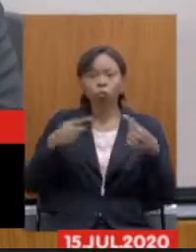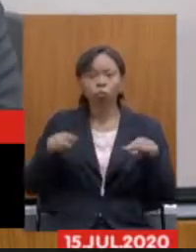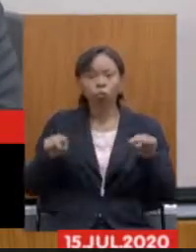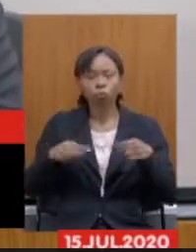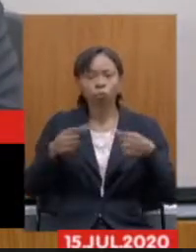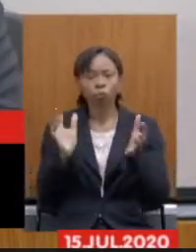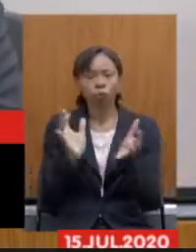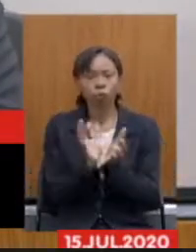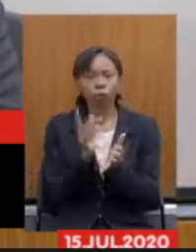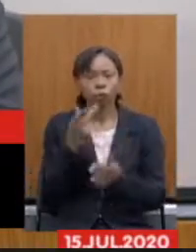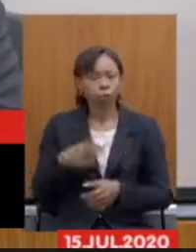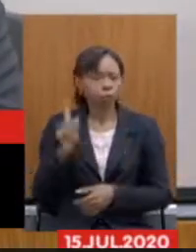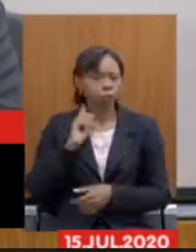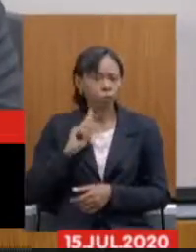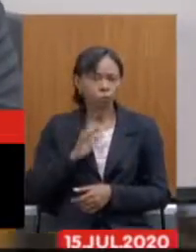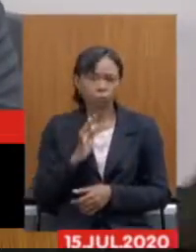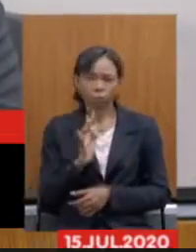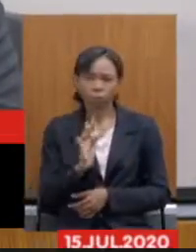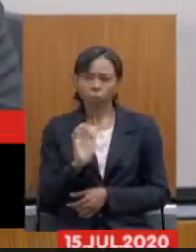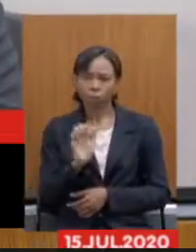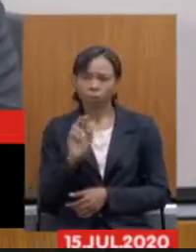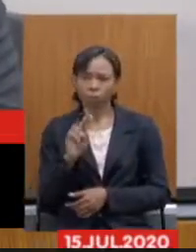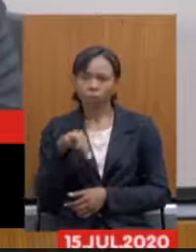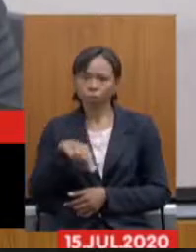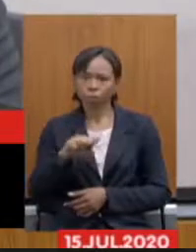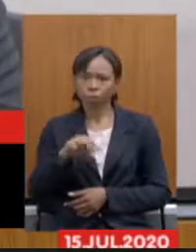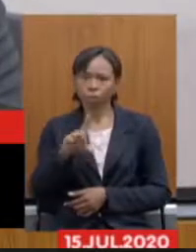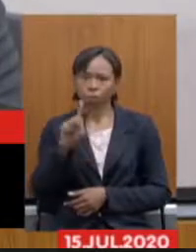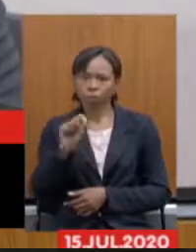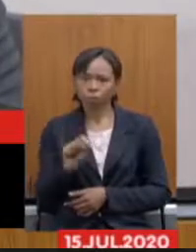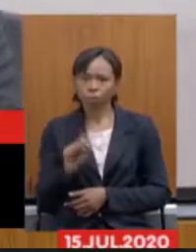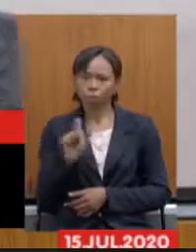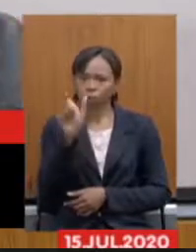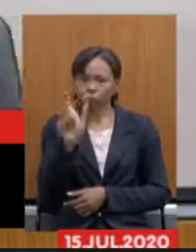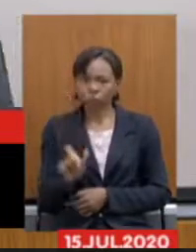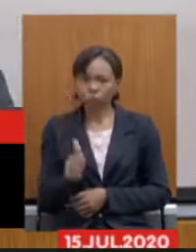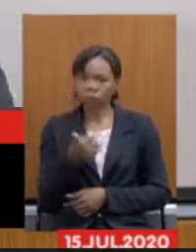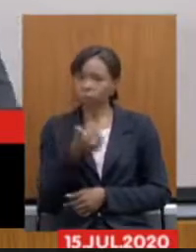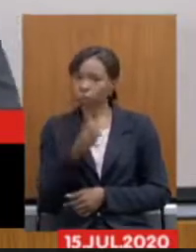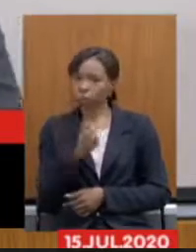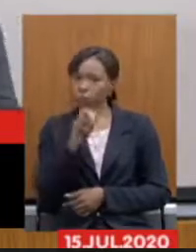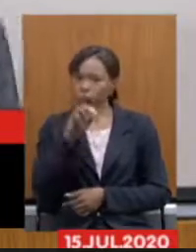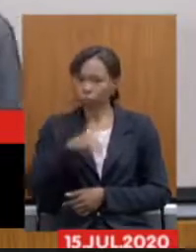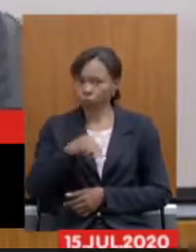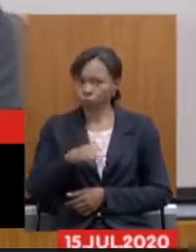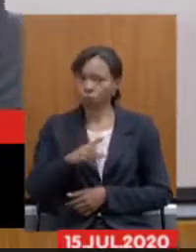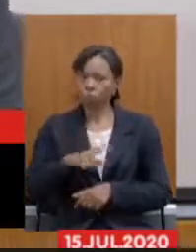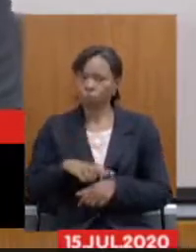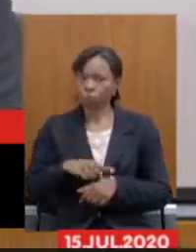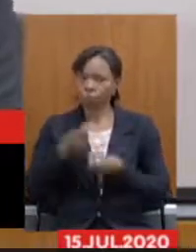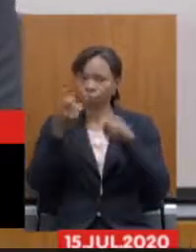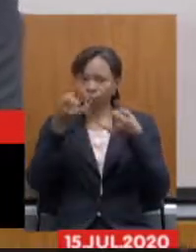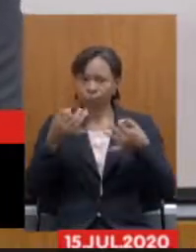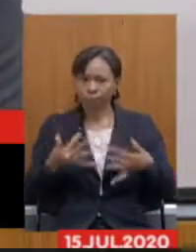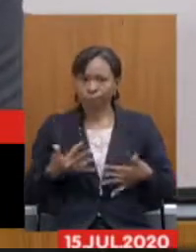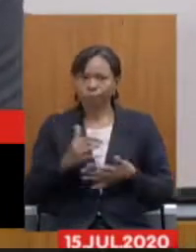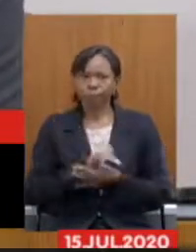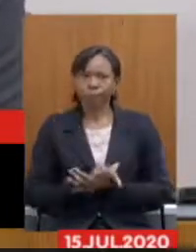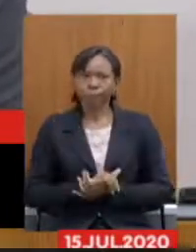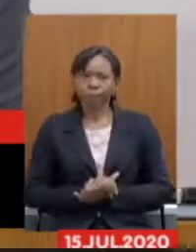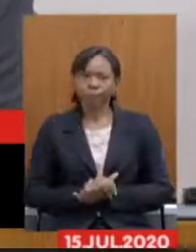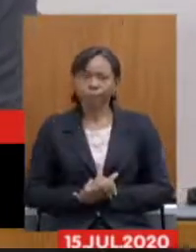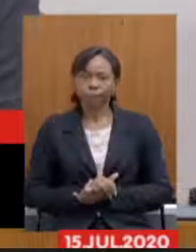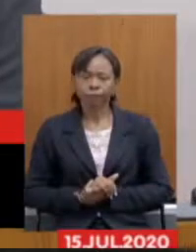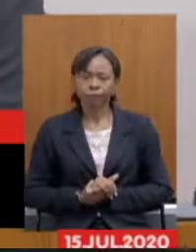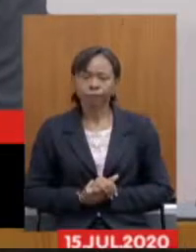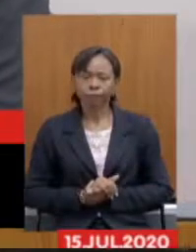Minas Gerais senhor Fernando Santos que disporá de 15 minutos para sua exposição senhor